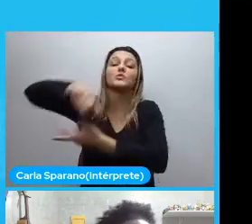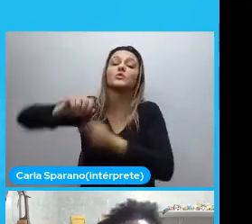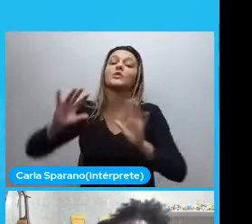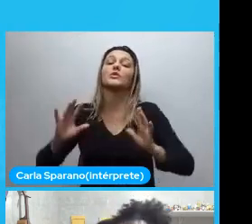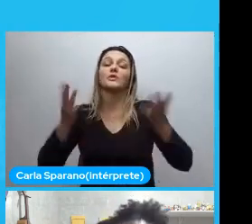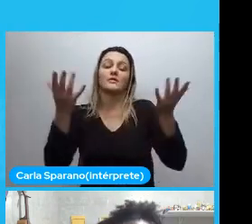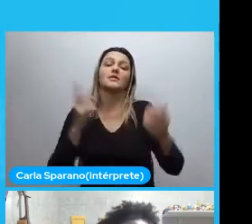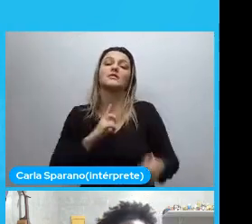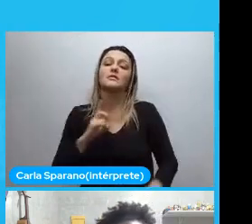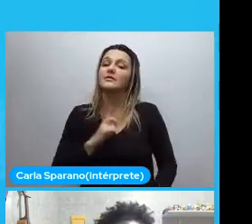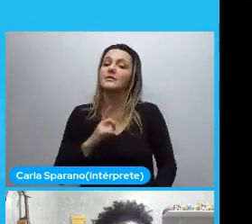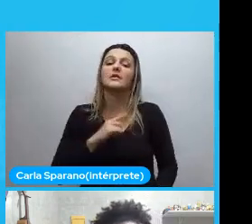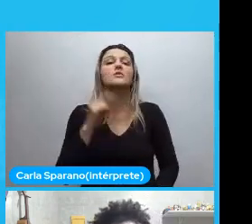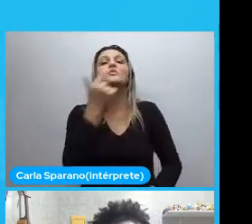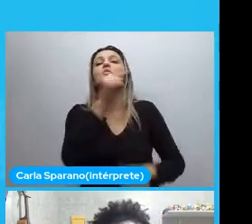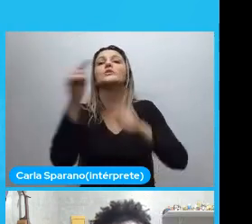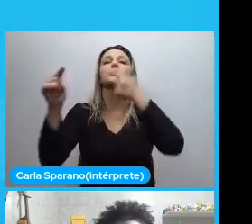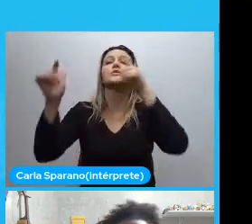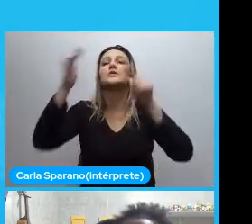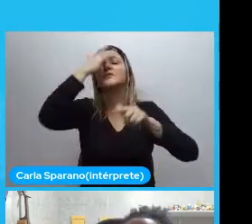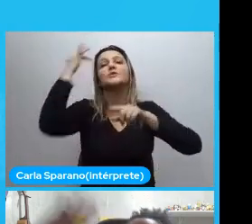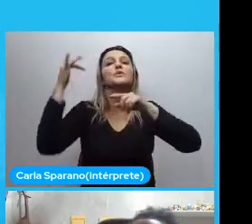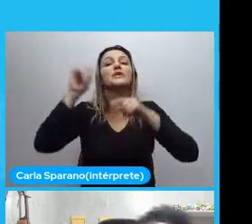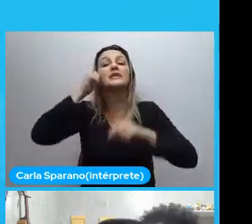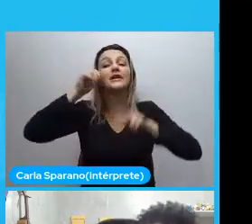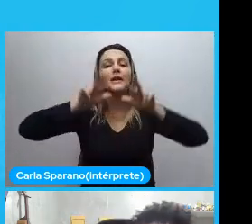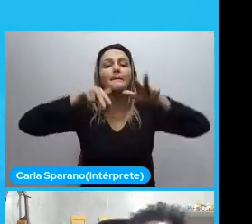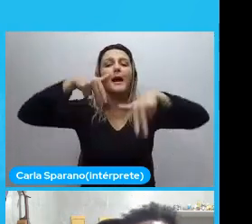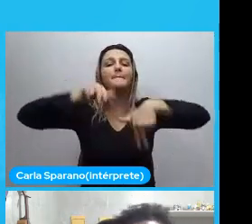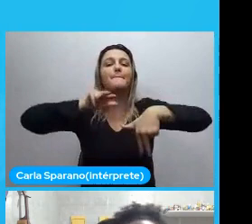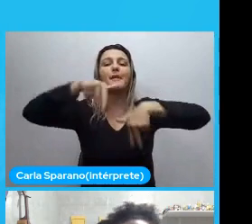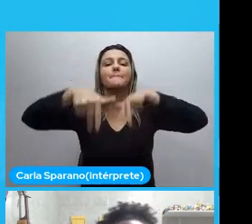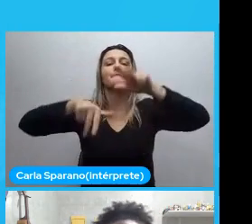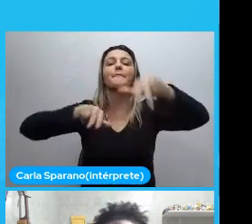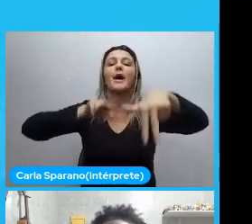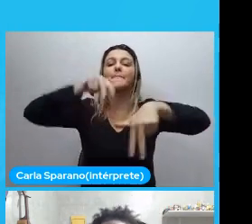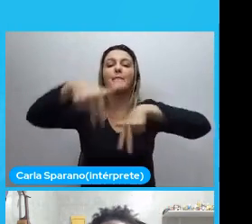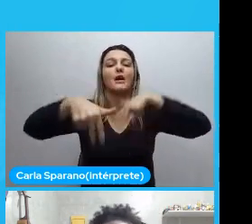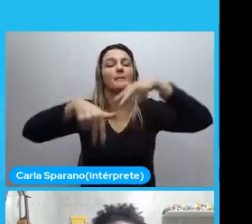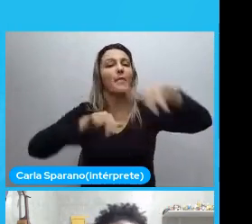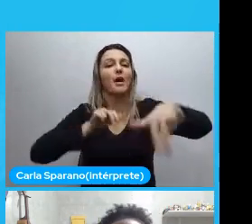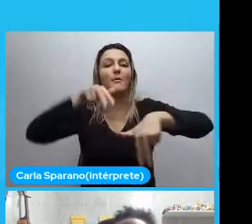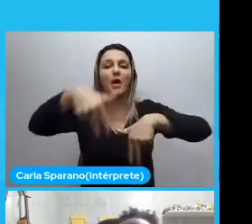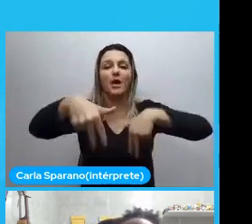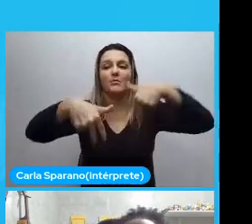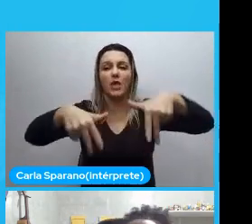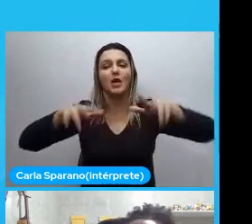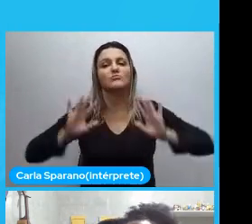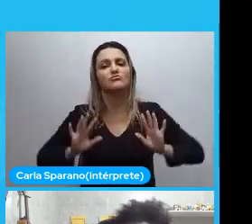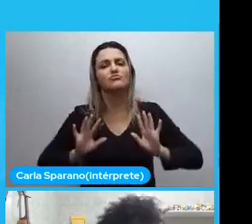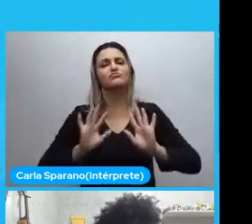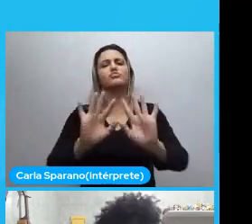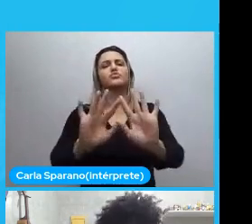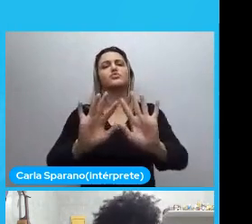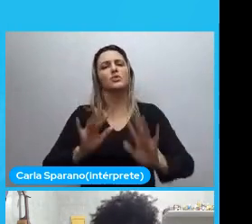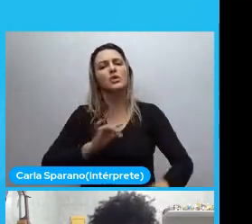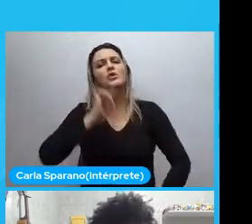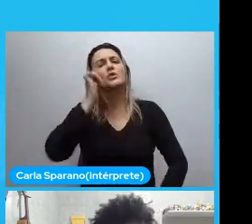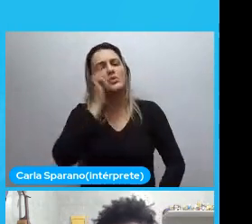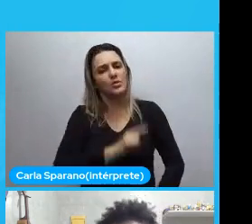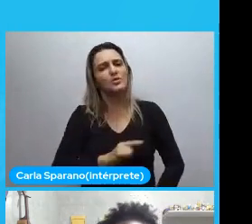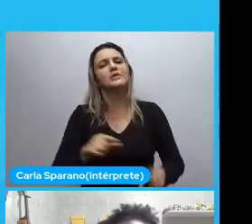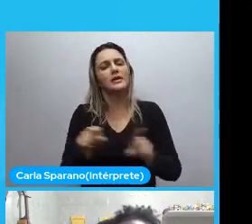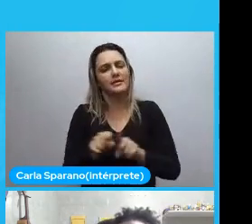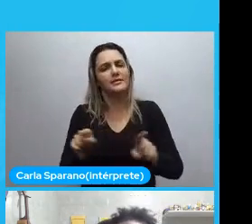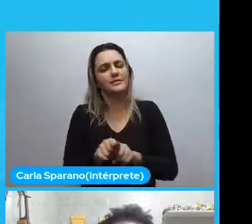muito mais. Outras pessoas negras. Nesses espaços. Para que outras pessoas. Consigam visualizar esses espaços. Que elas também podem estar.